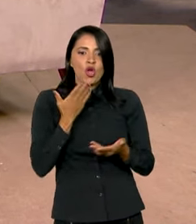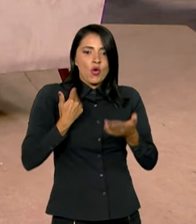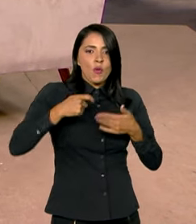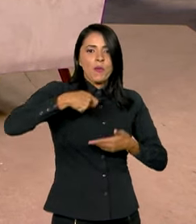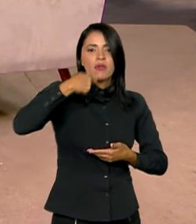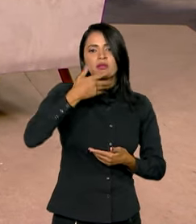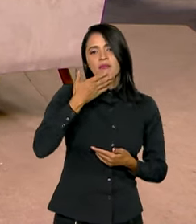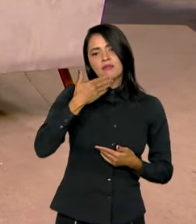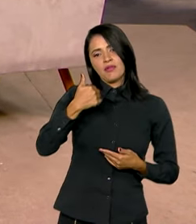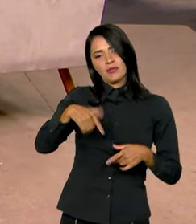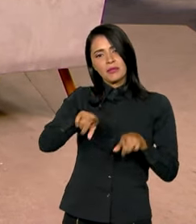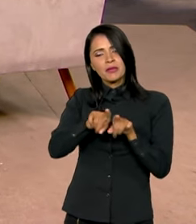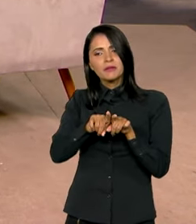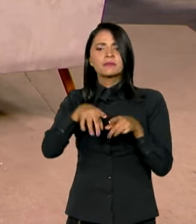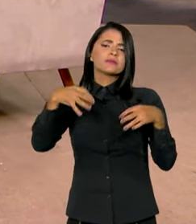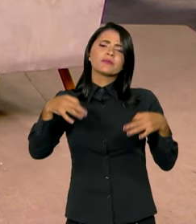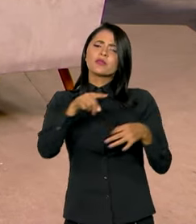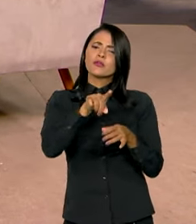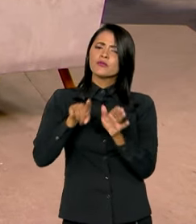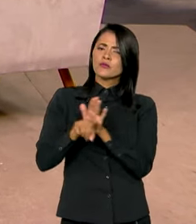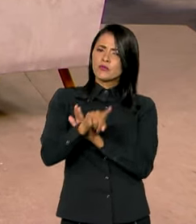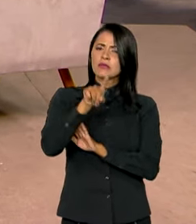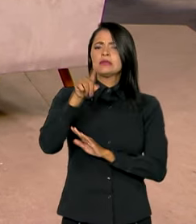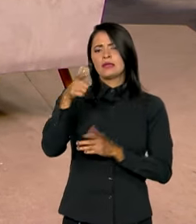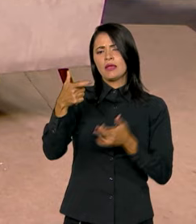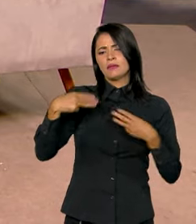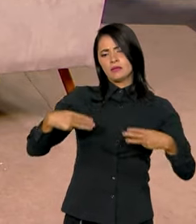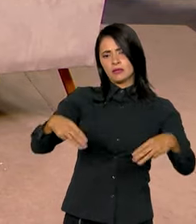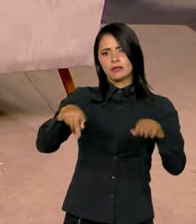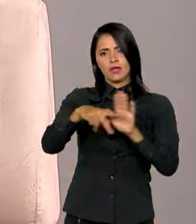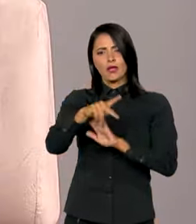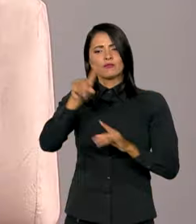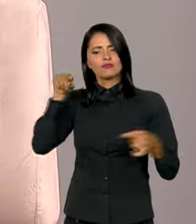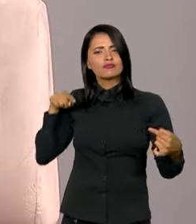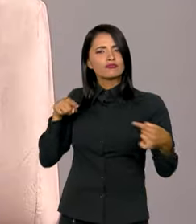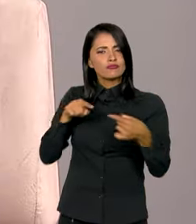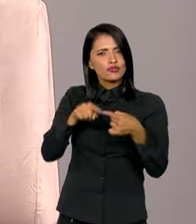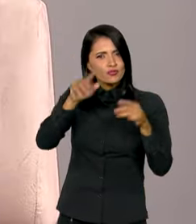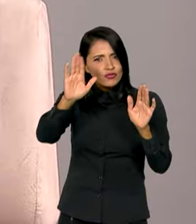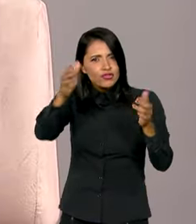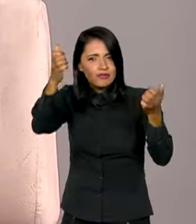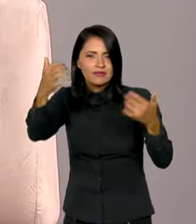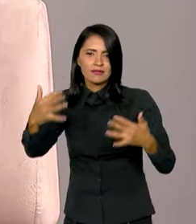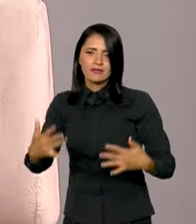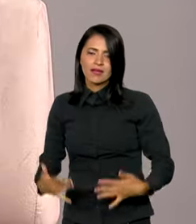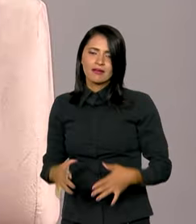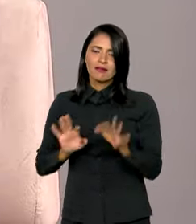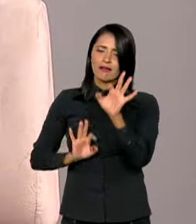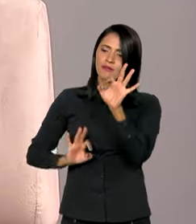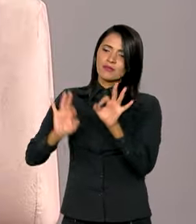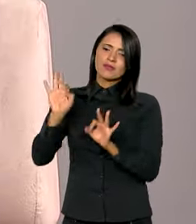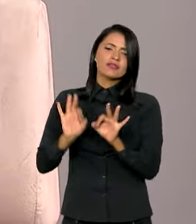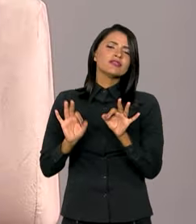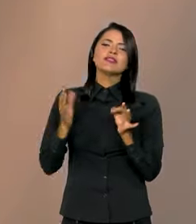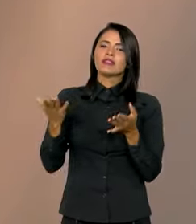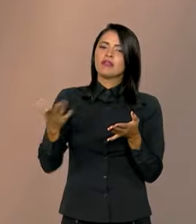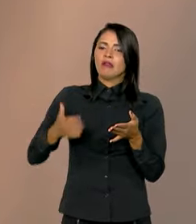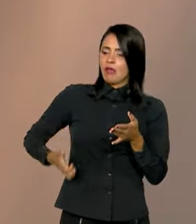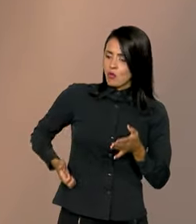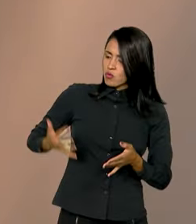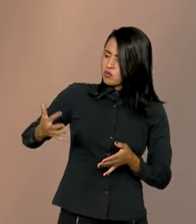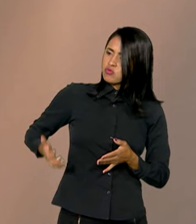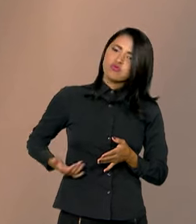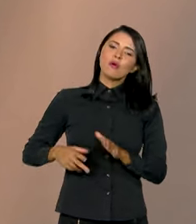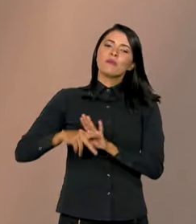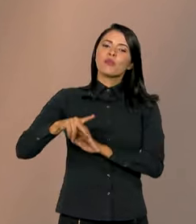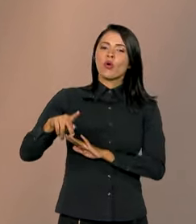melhor. Exatamente. A senhora comanda o ministério que tem a missão, como a senhora já estava explicando, de planejar muito bem os gastos